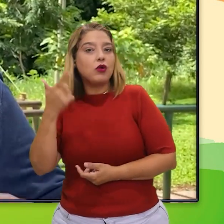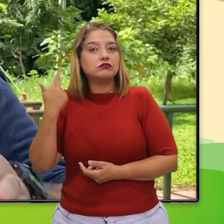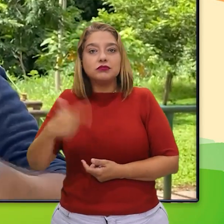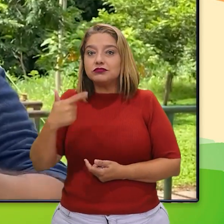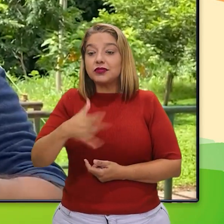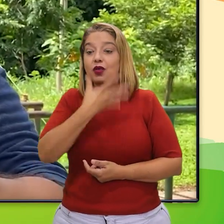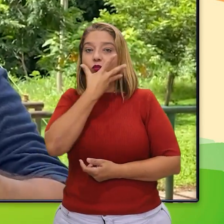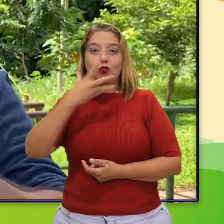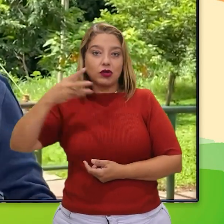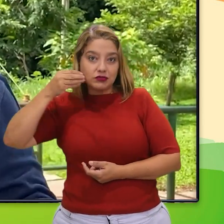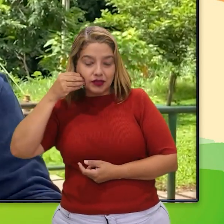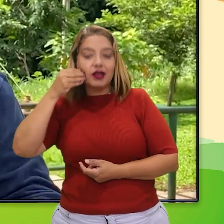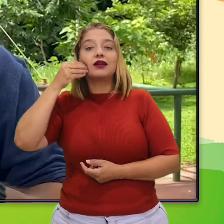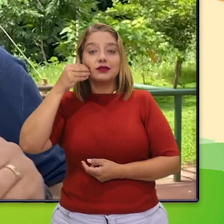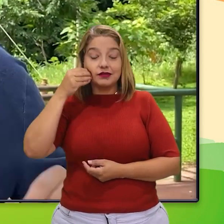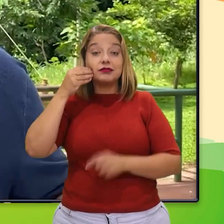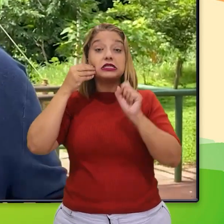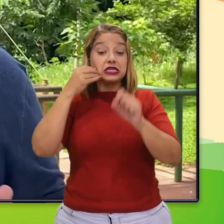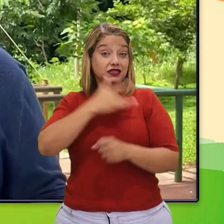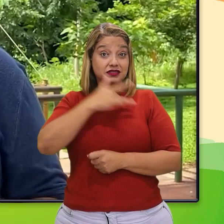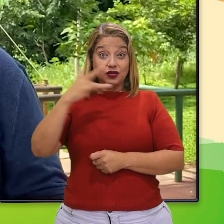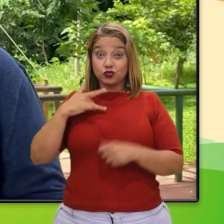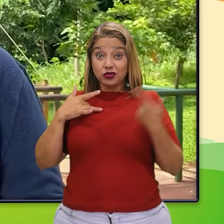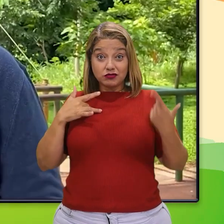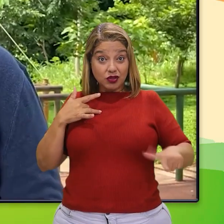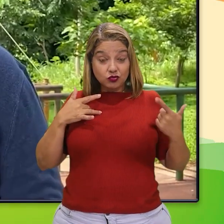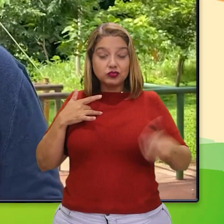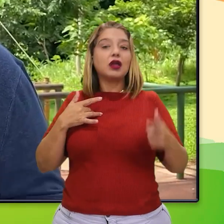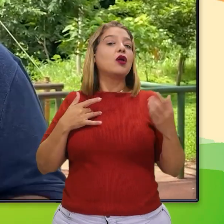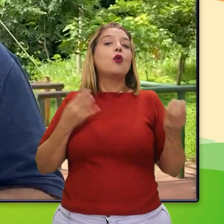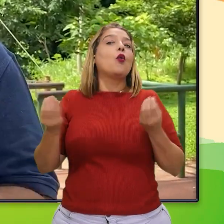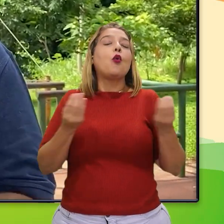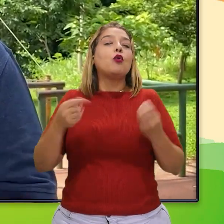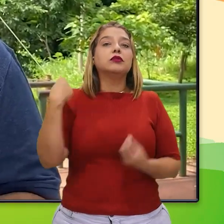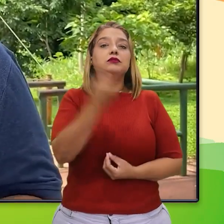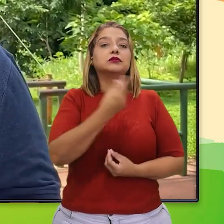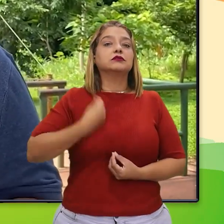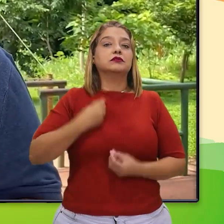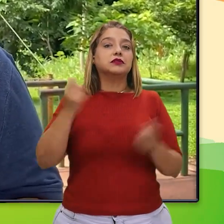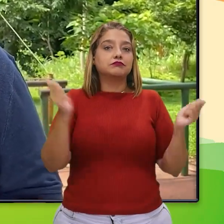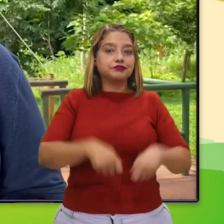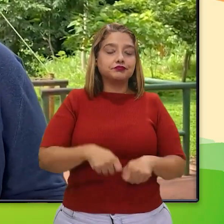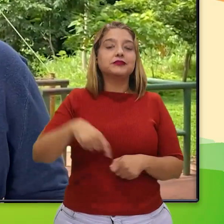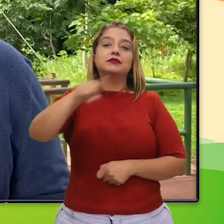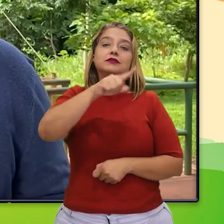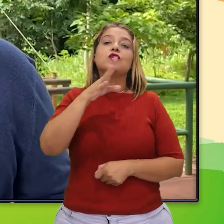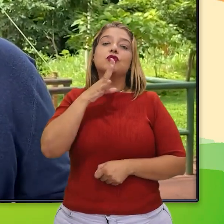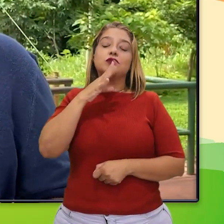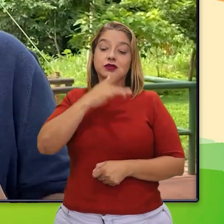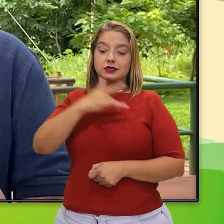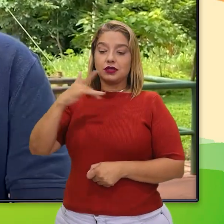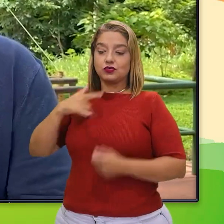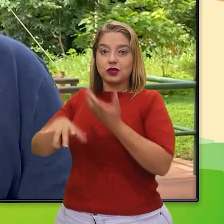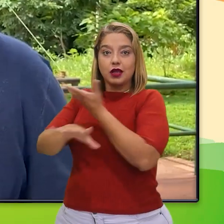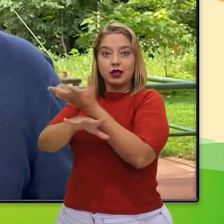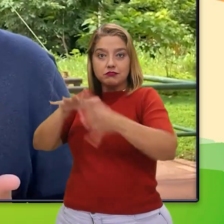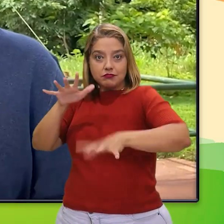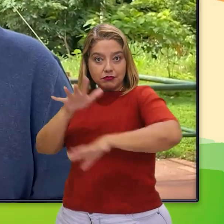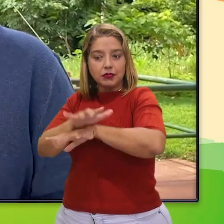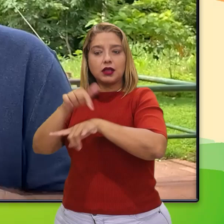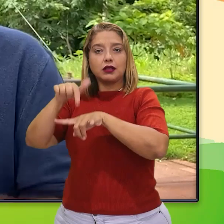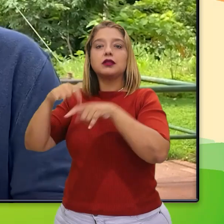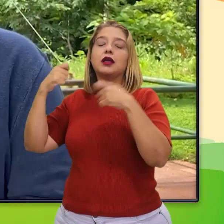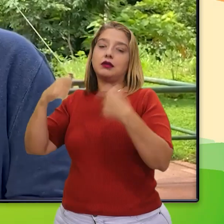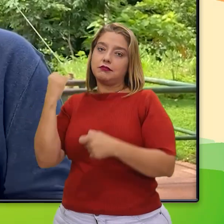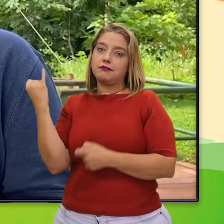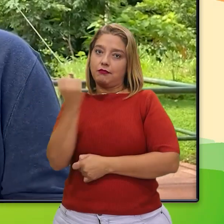isso envolve todo o contexto que a gente chama hoje de saúde ambiental. E é importante que a gente compreenda que ninguém aqui é